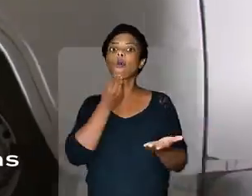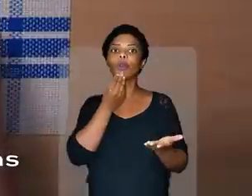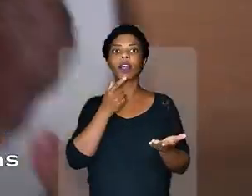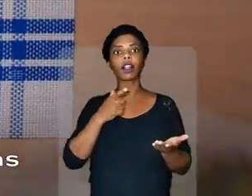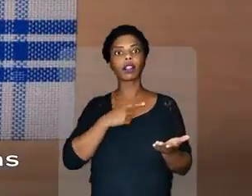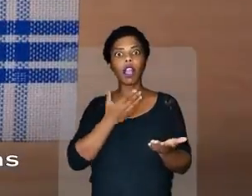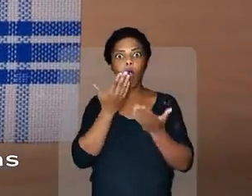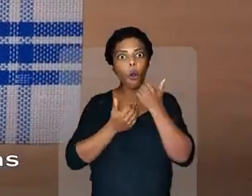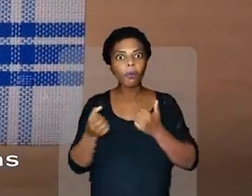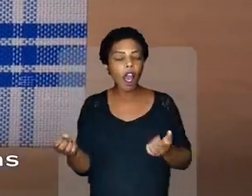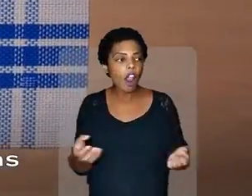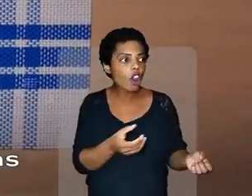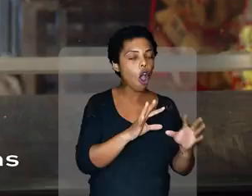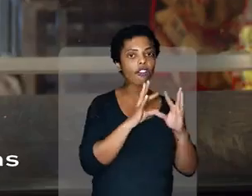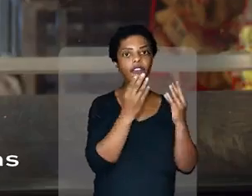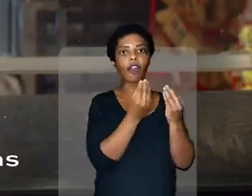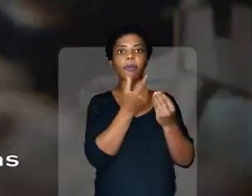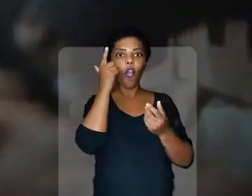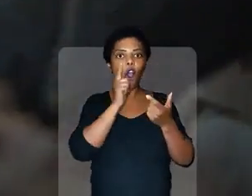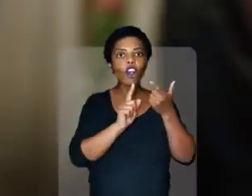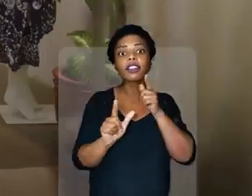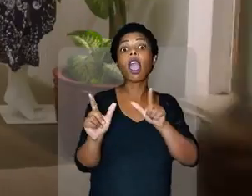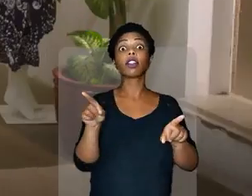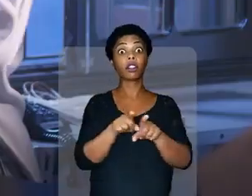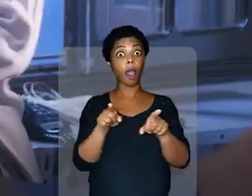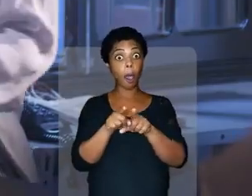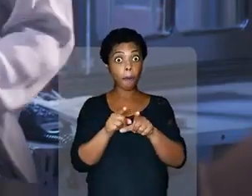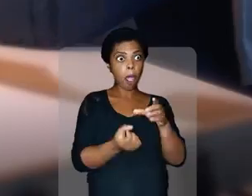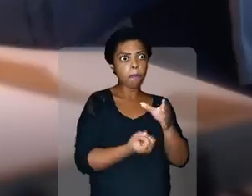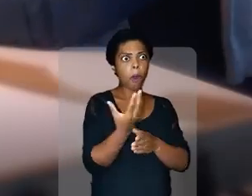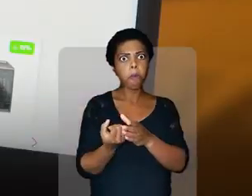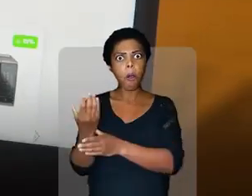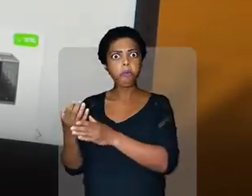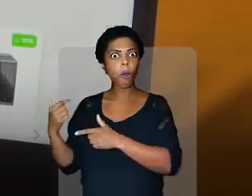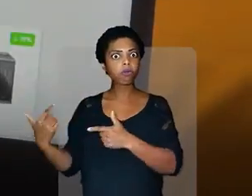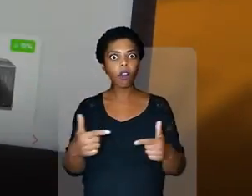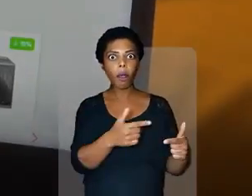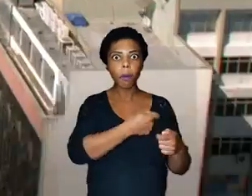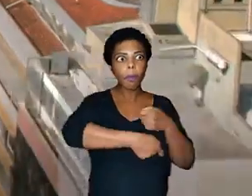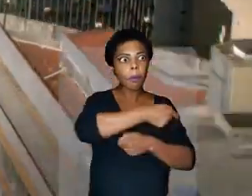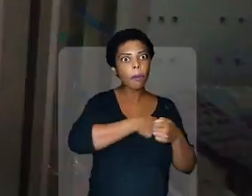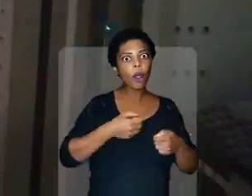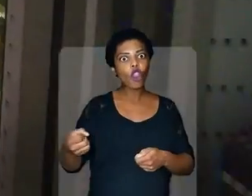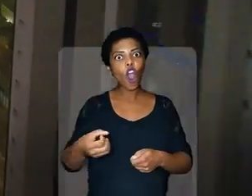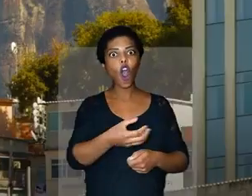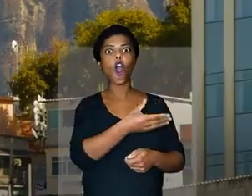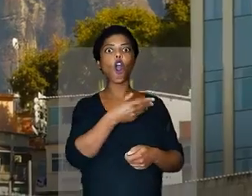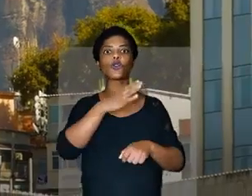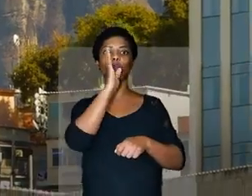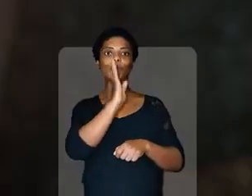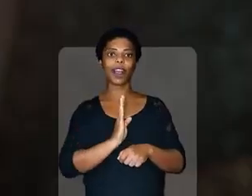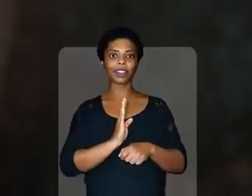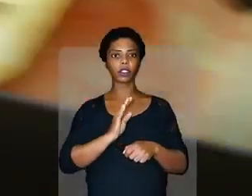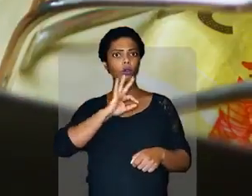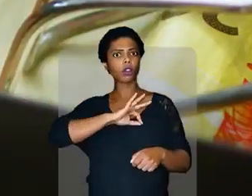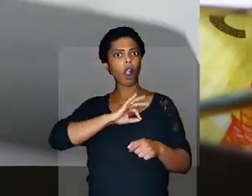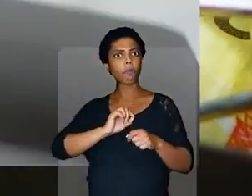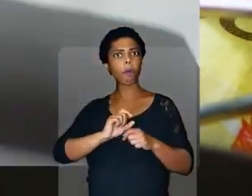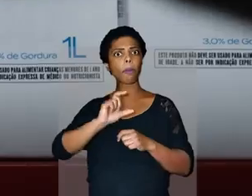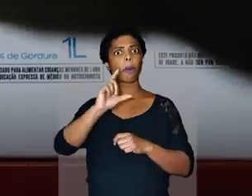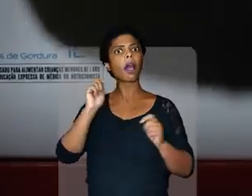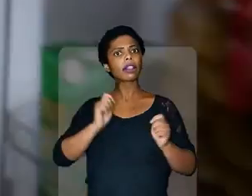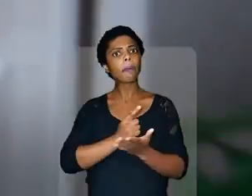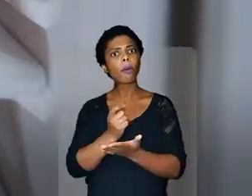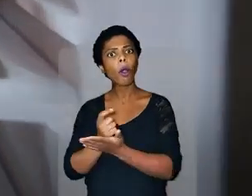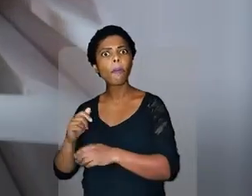Chegaram novidades nos pratos das famílias e milhões de novos negócios pipocaram por todo o país. A renda aumentou,